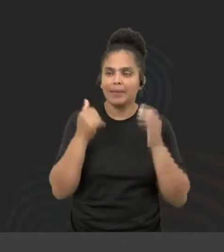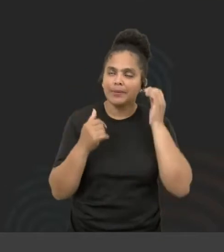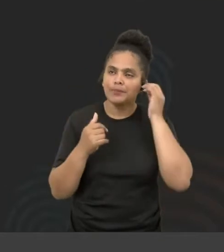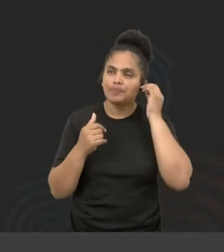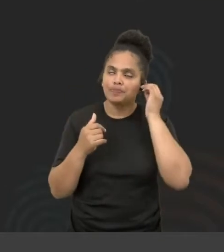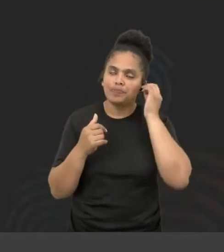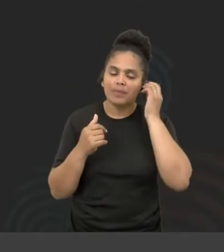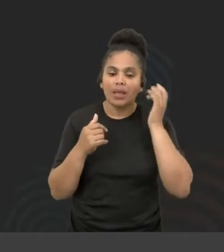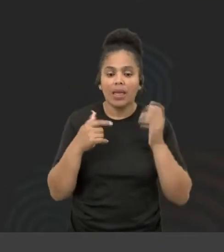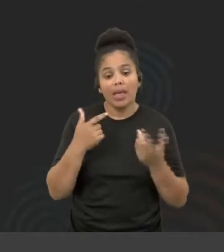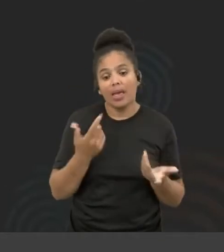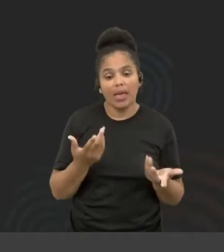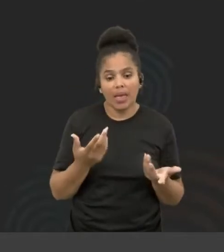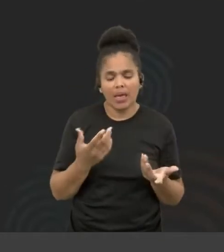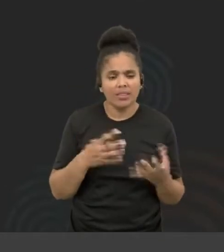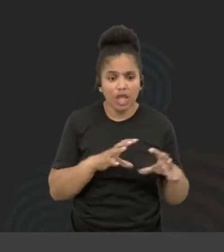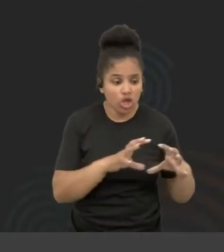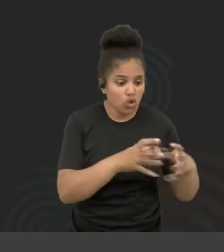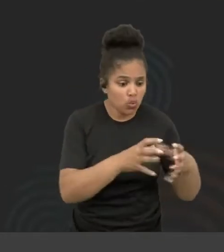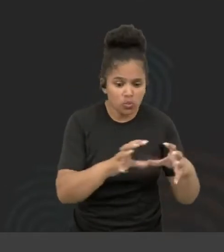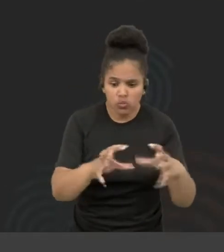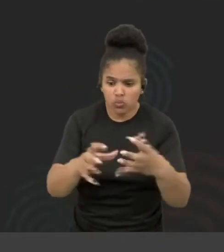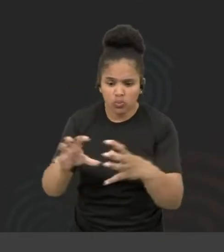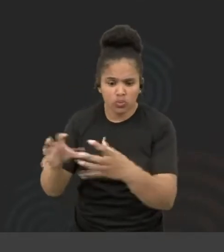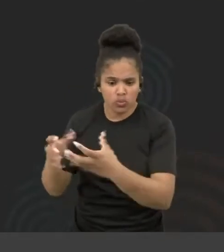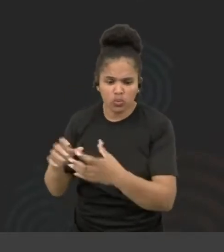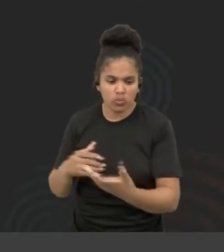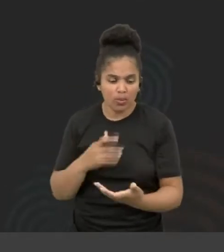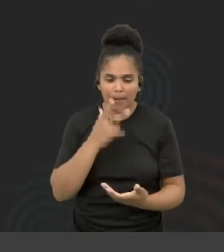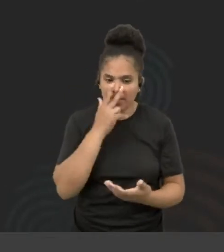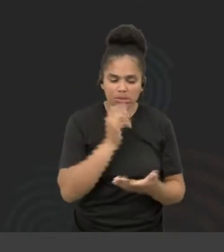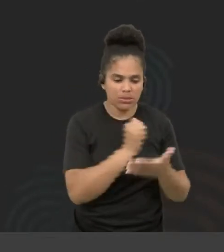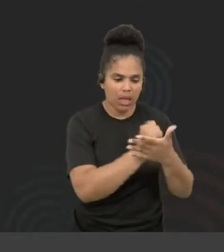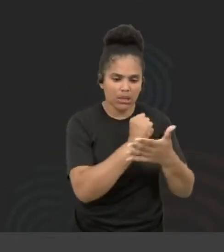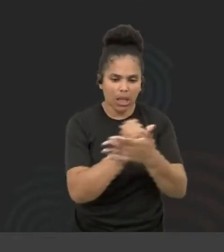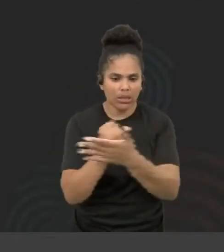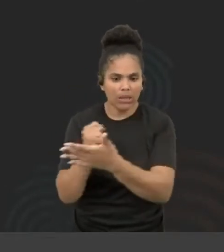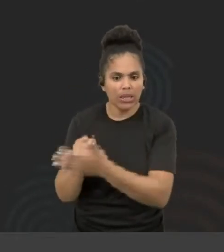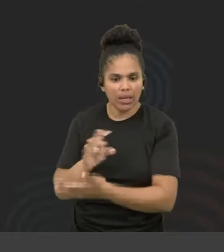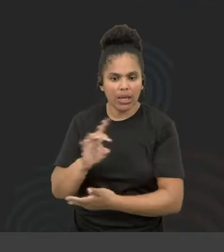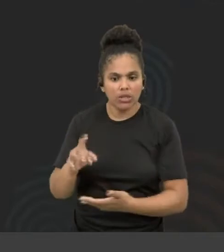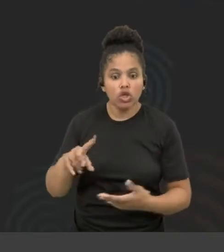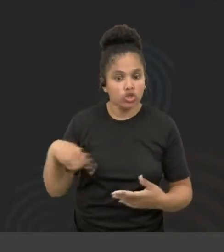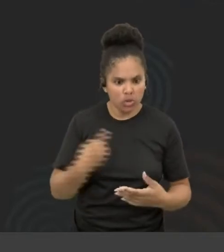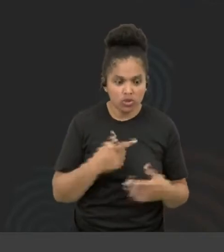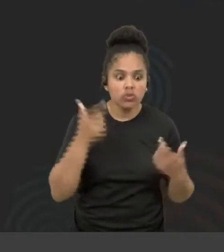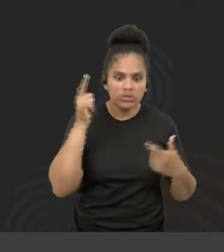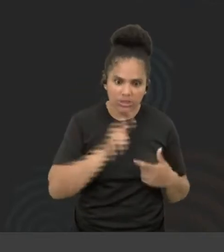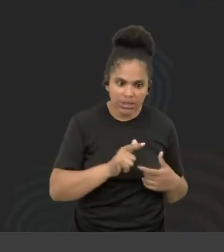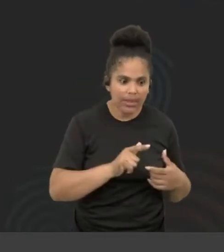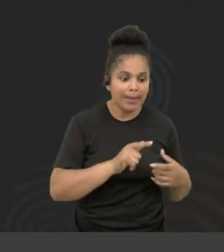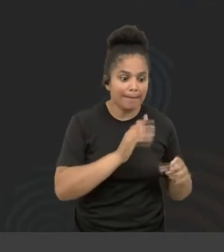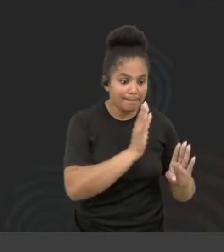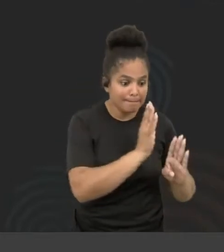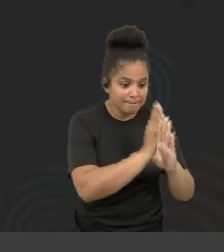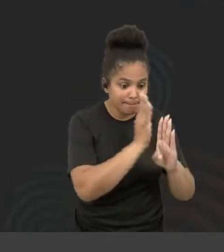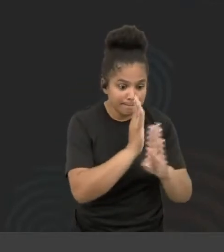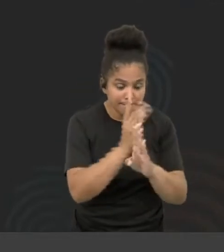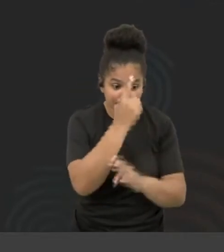assim... Grupos são rotulados, tá? Vamos começar nesse conceito. Porque a gente, conseguindo rotular grupos, a consegue fazer